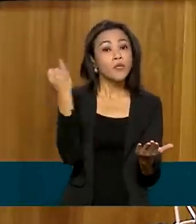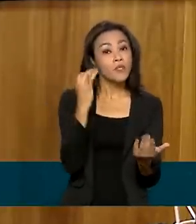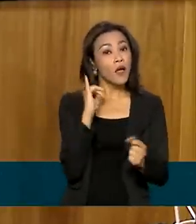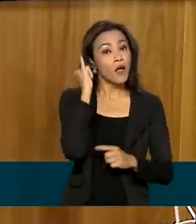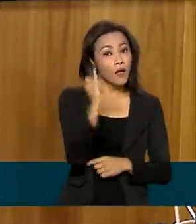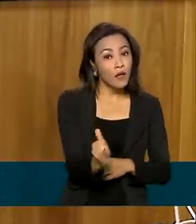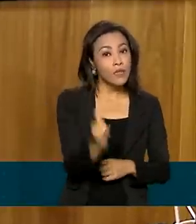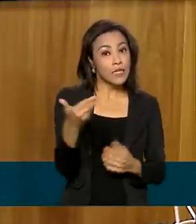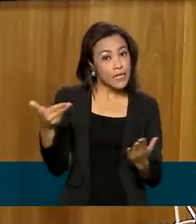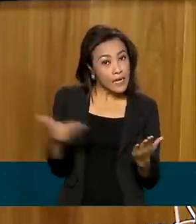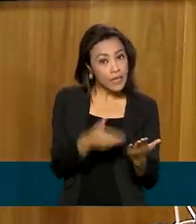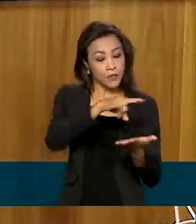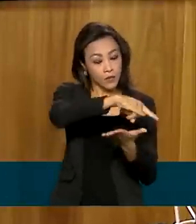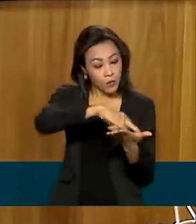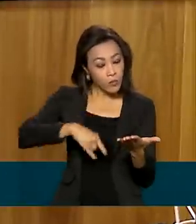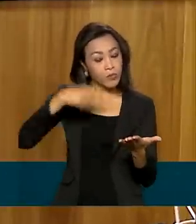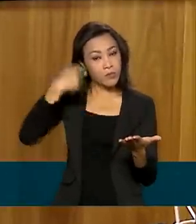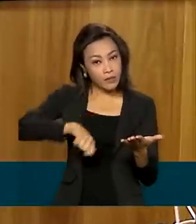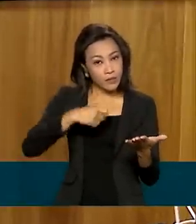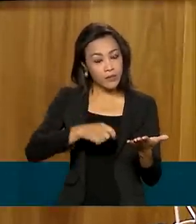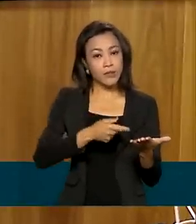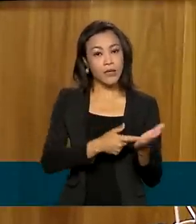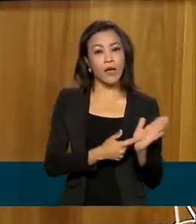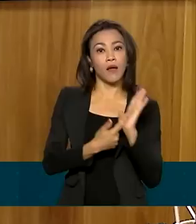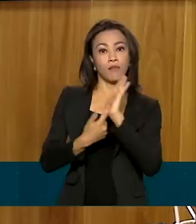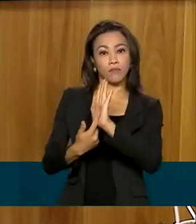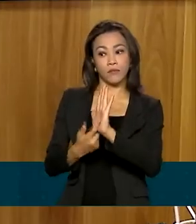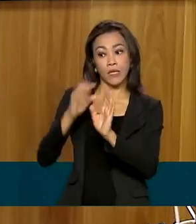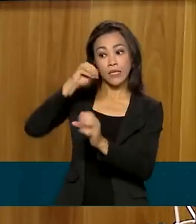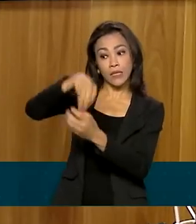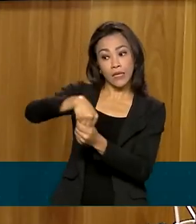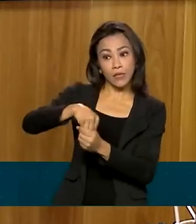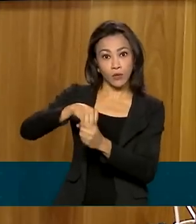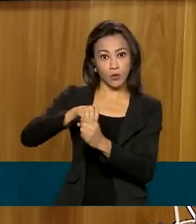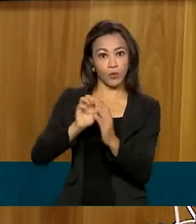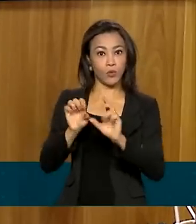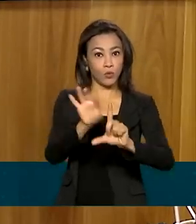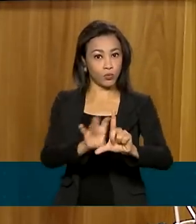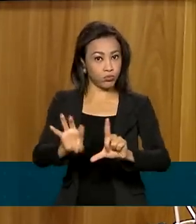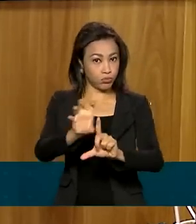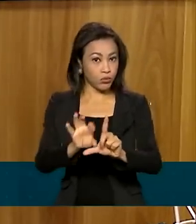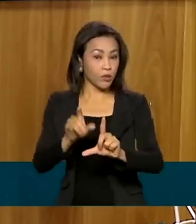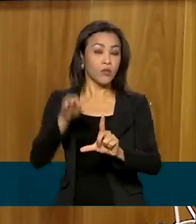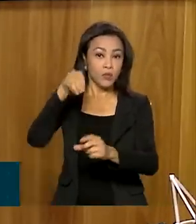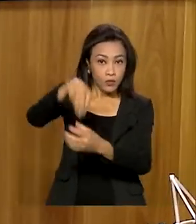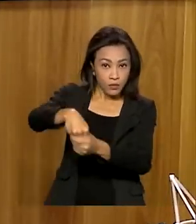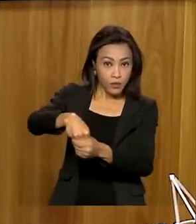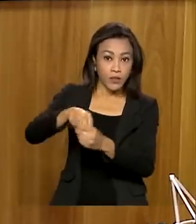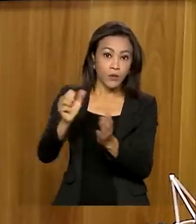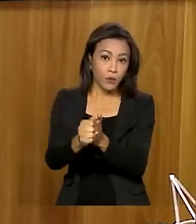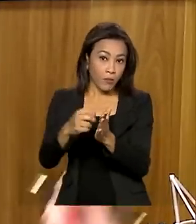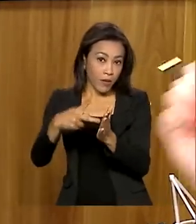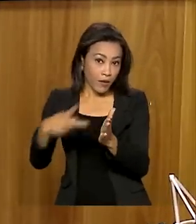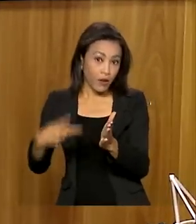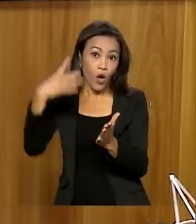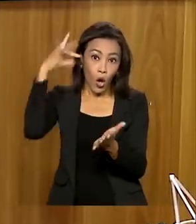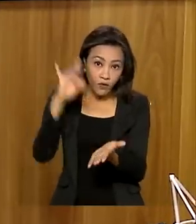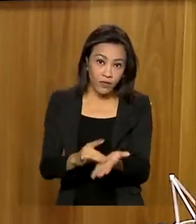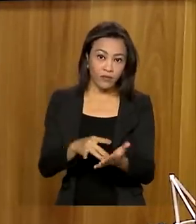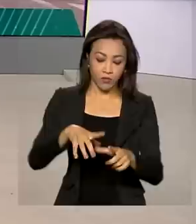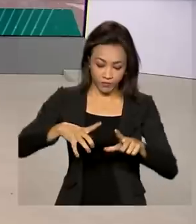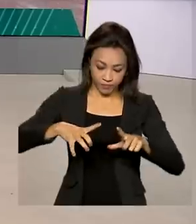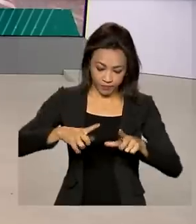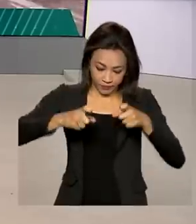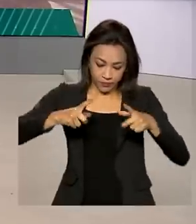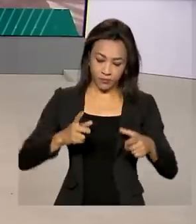documentos precisam ser apresentados no aplicativo oficial, não pode ser apresentado o print de